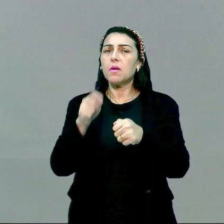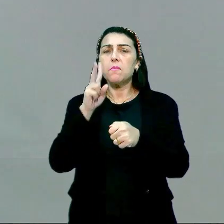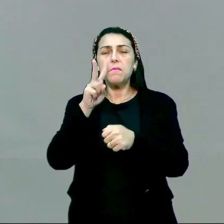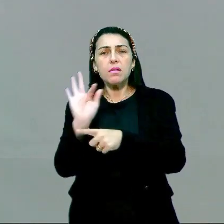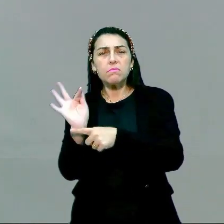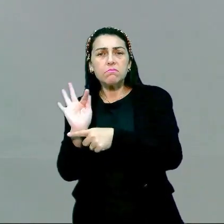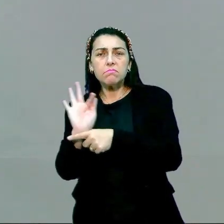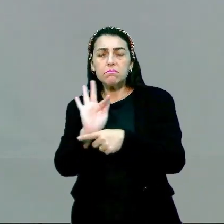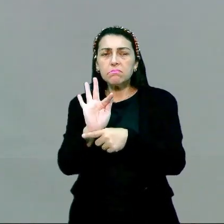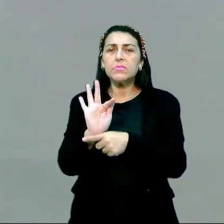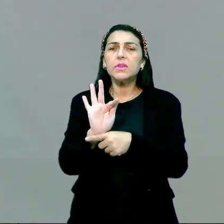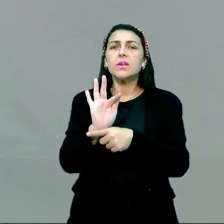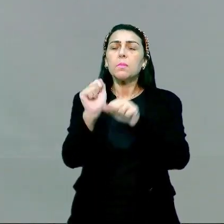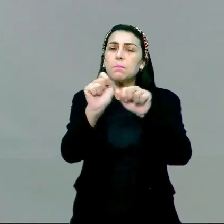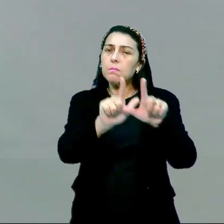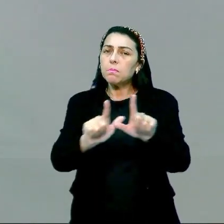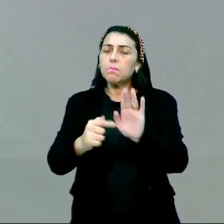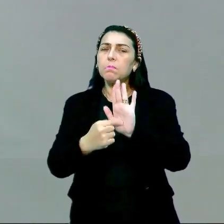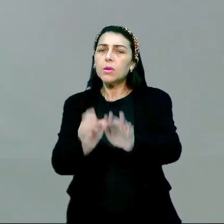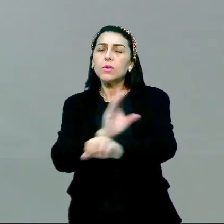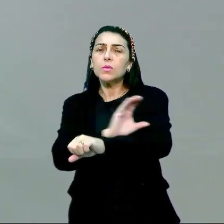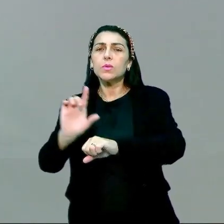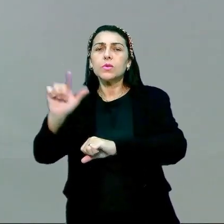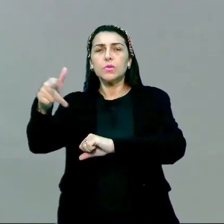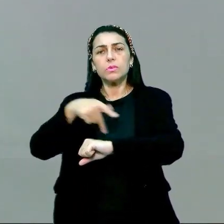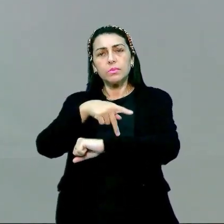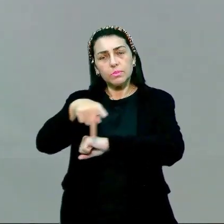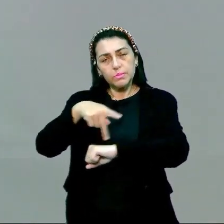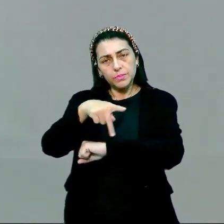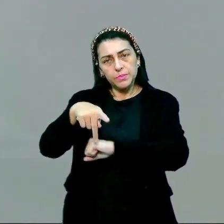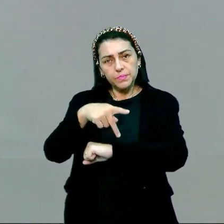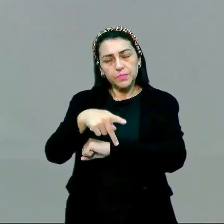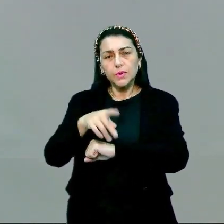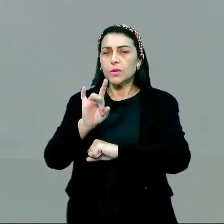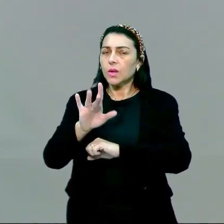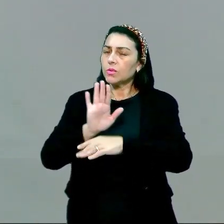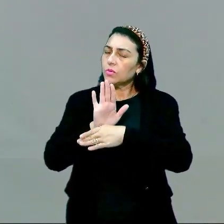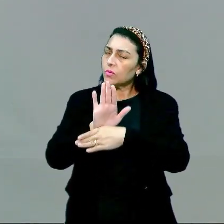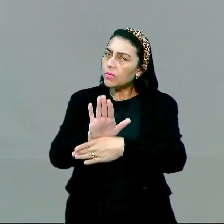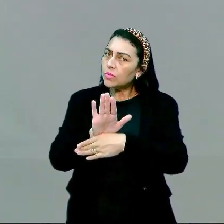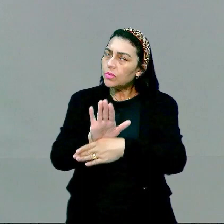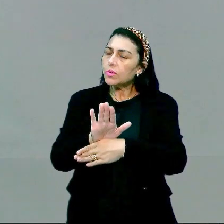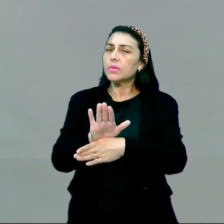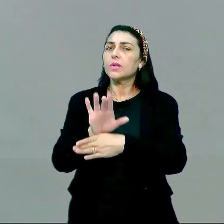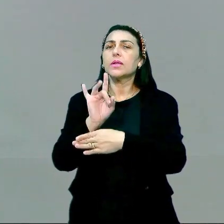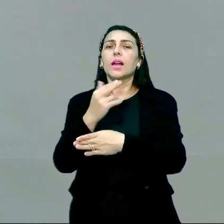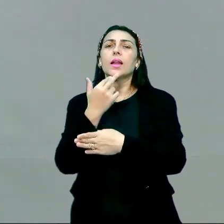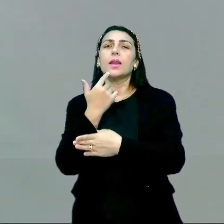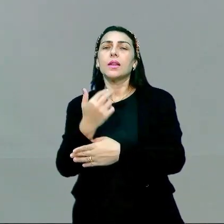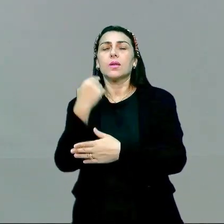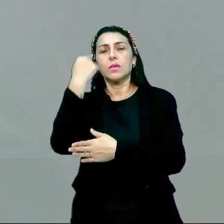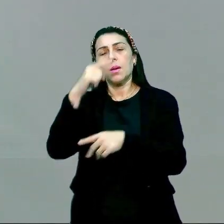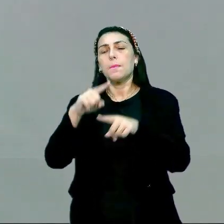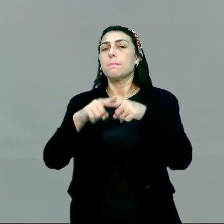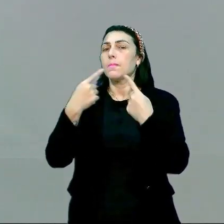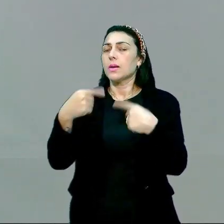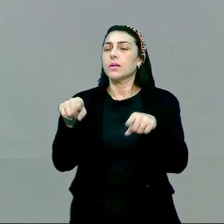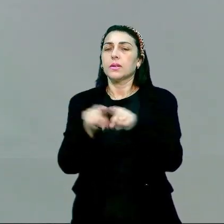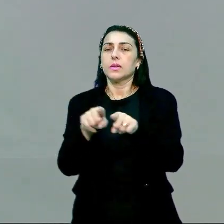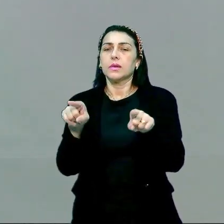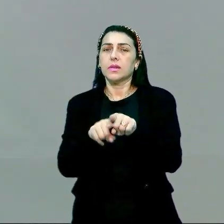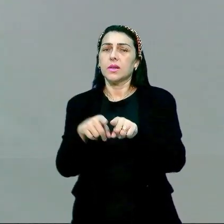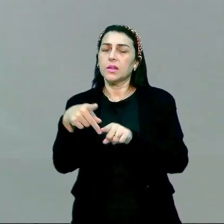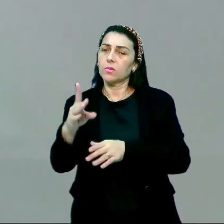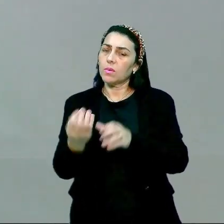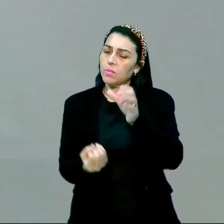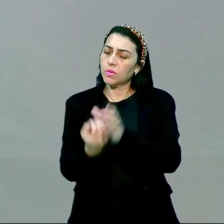filmes, né? Que retratam a cultura dos outros países, tá? Isso ajuda você não somente na língua espanhola, mas também na